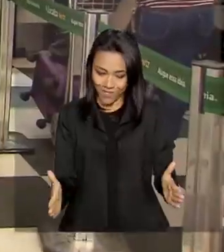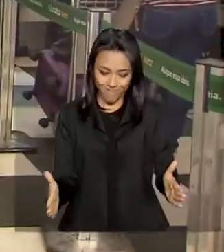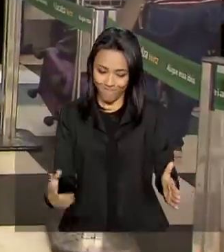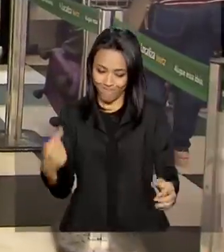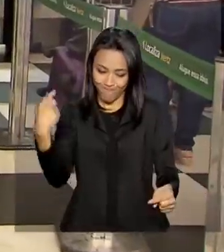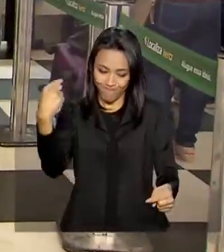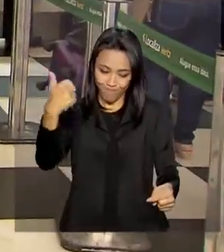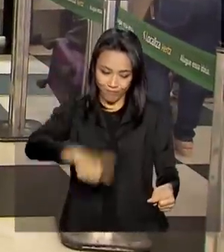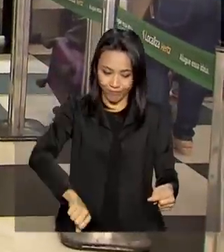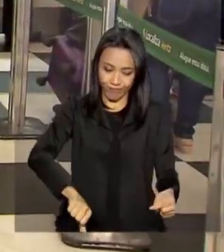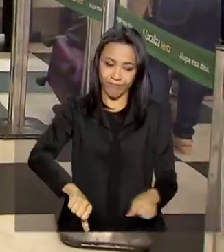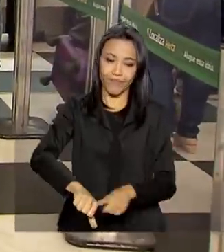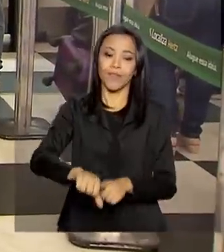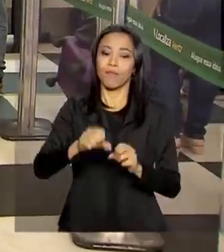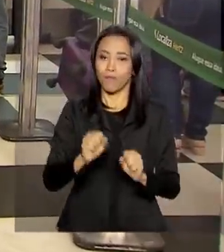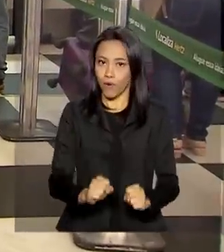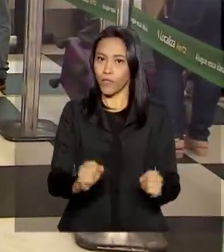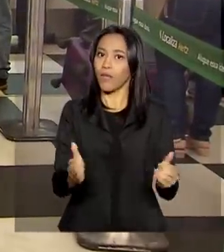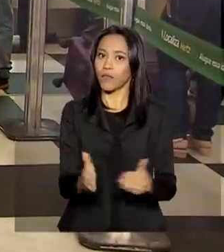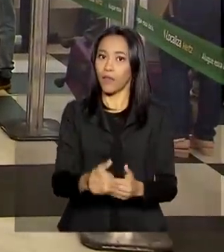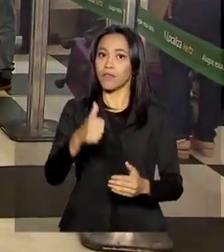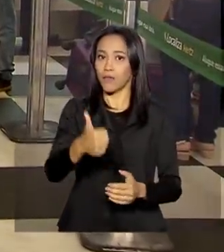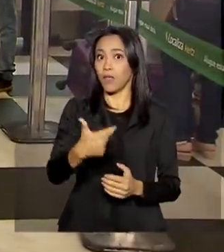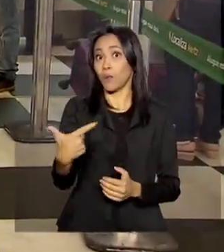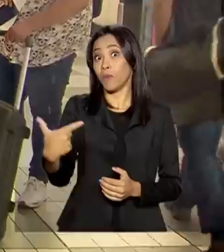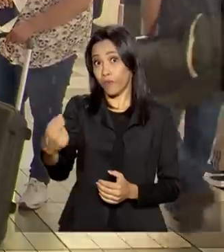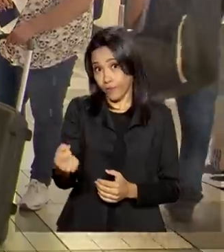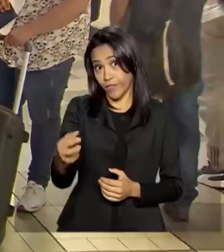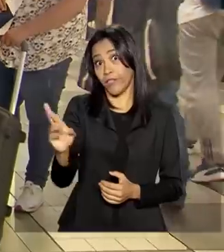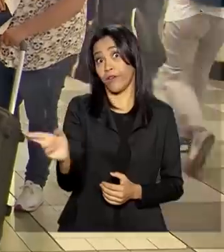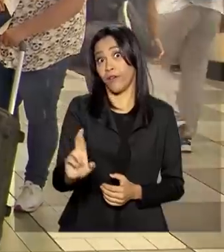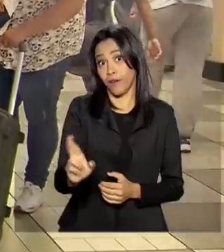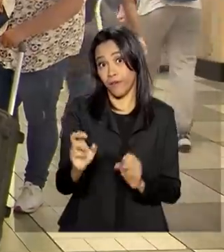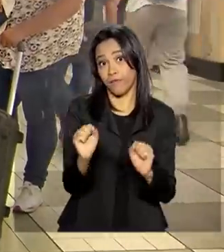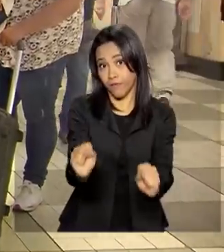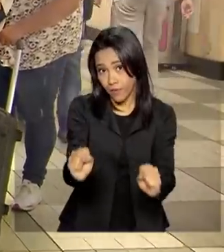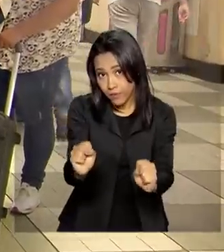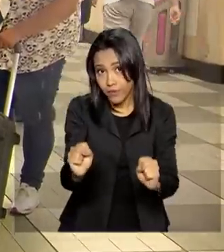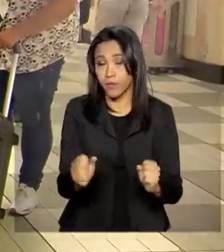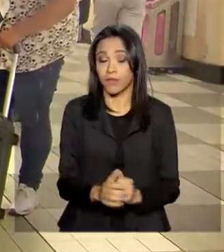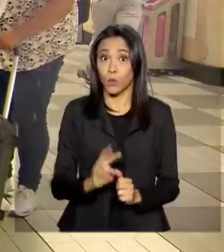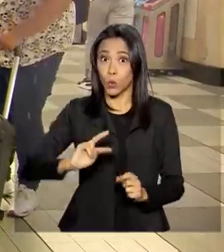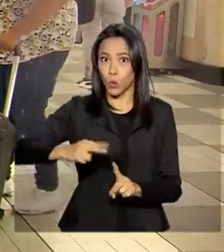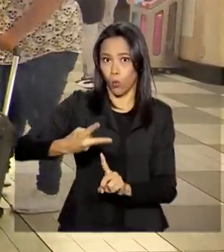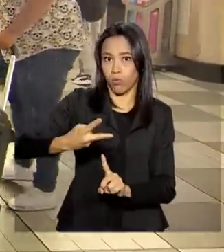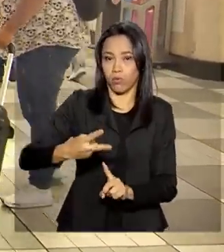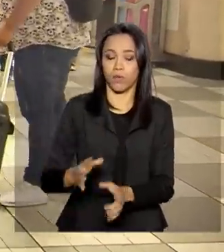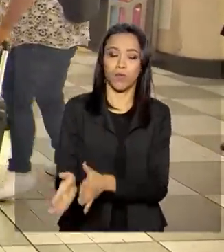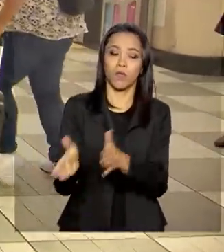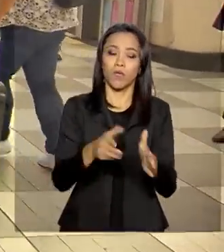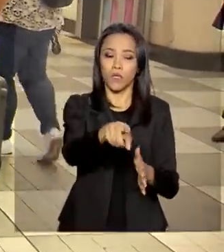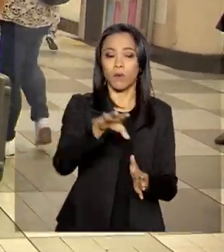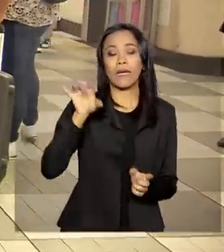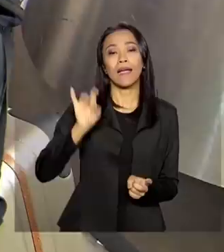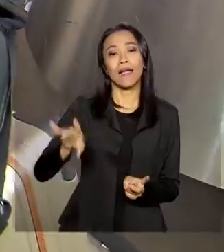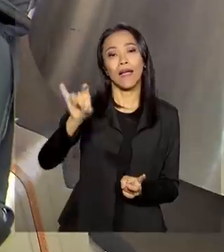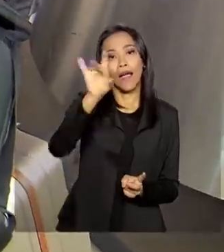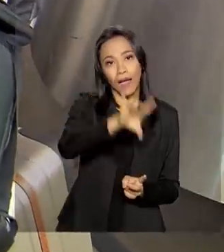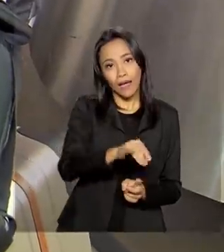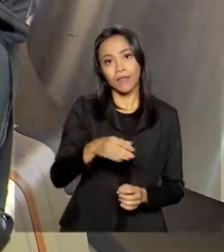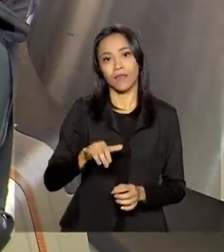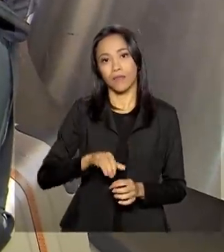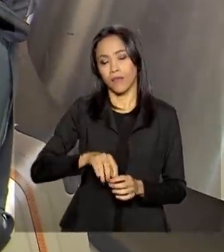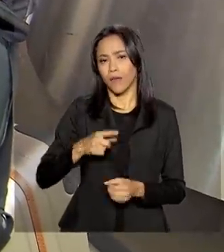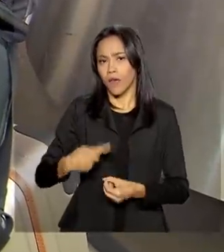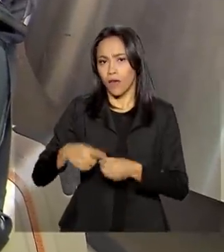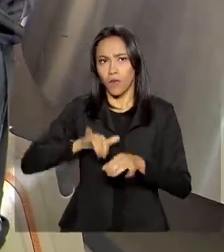pode chegar a R 120,00, o dobro. No período de adaptação de duas semanas em cada aeroporto, não